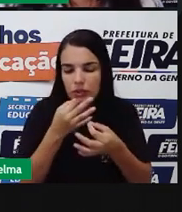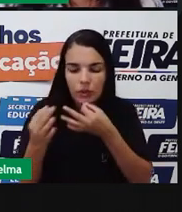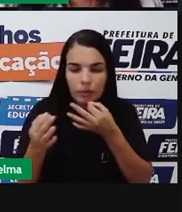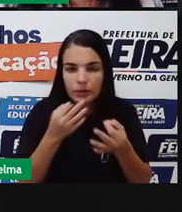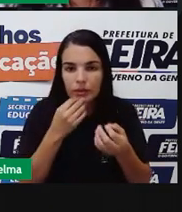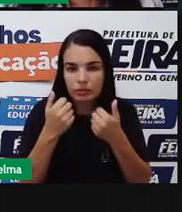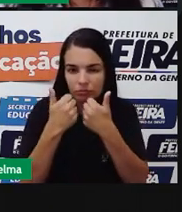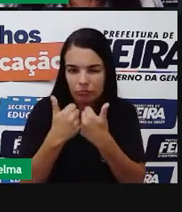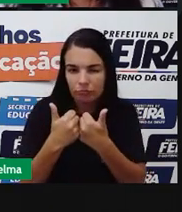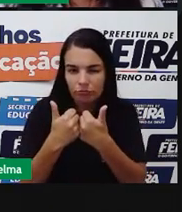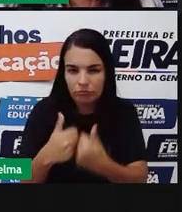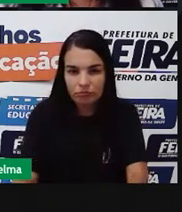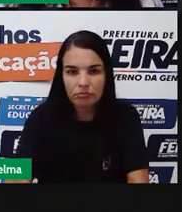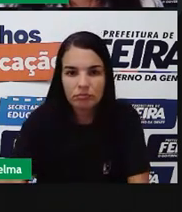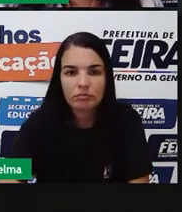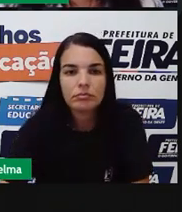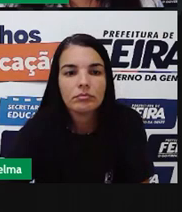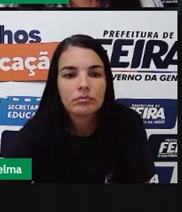respeito dele